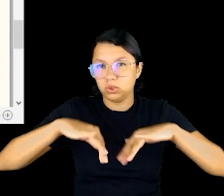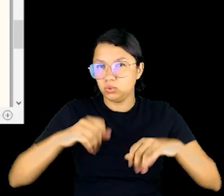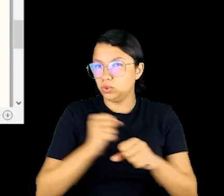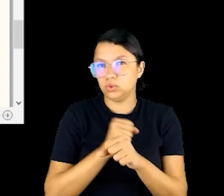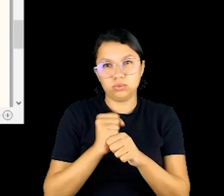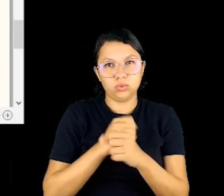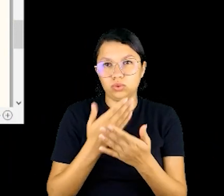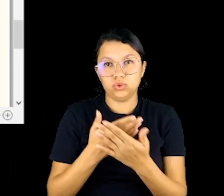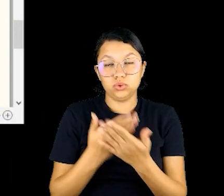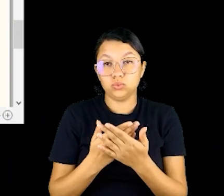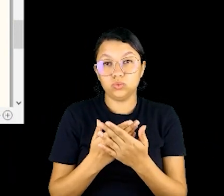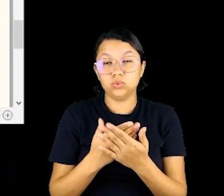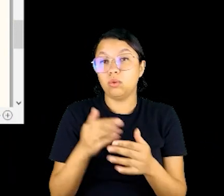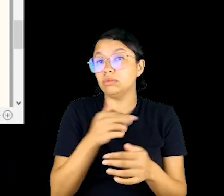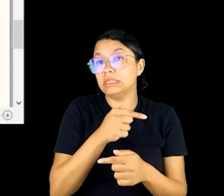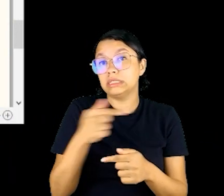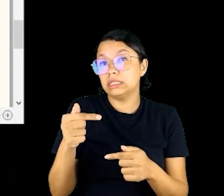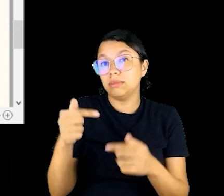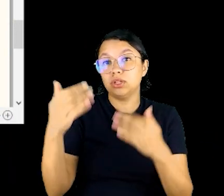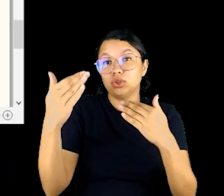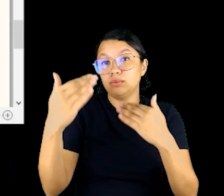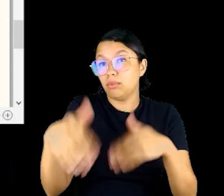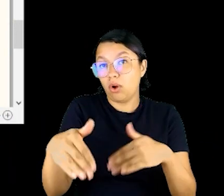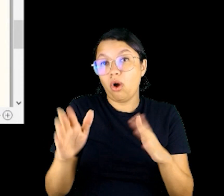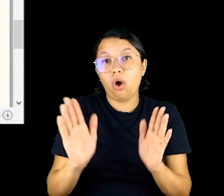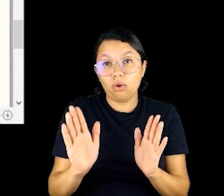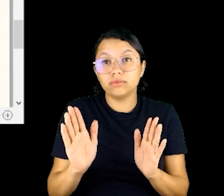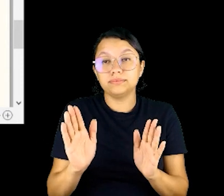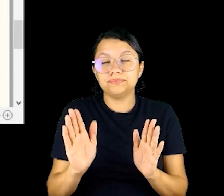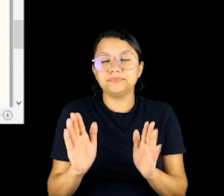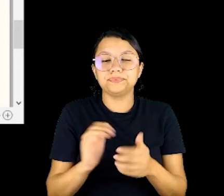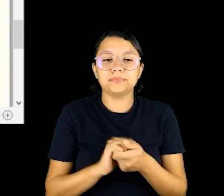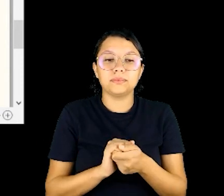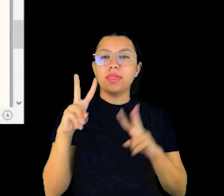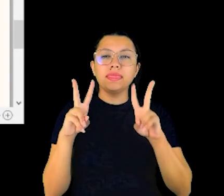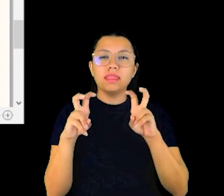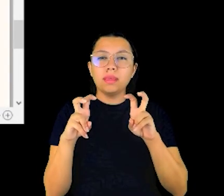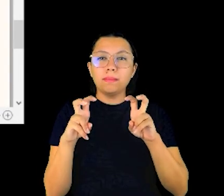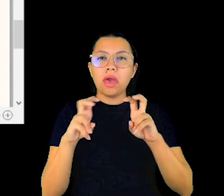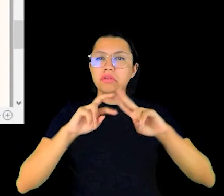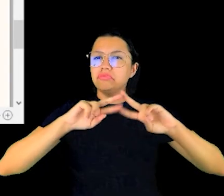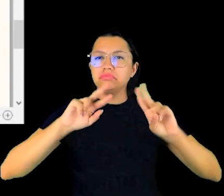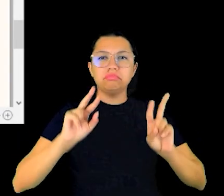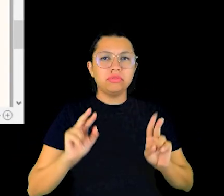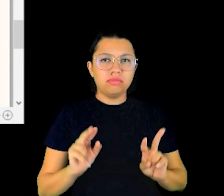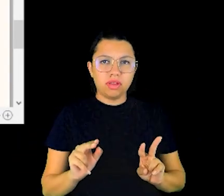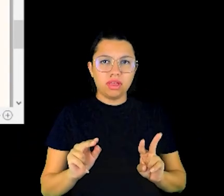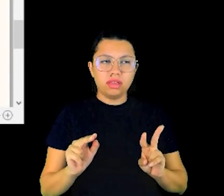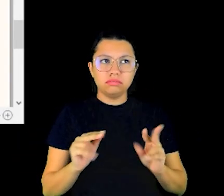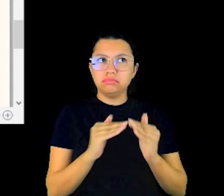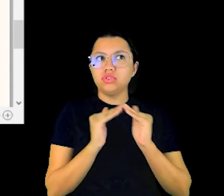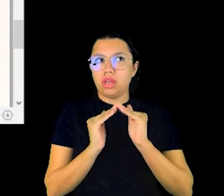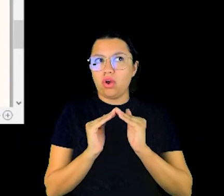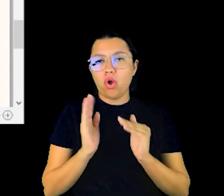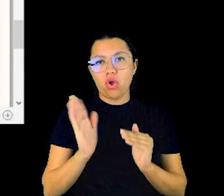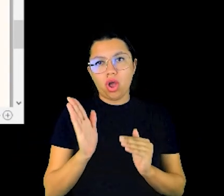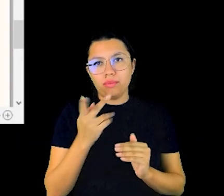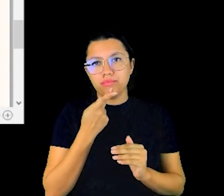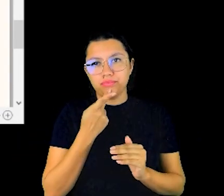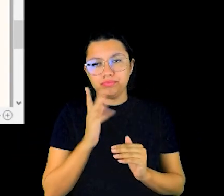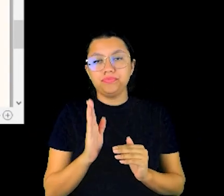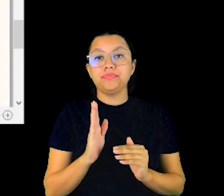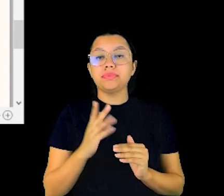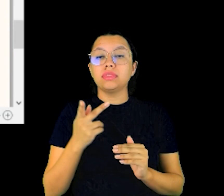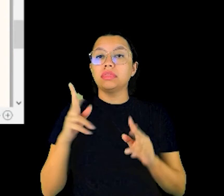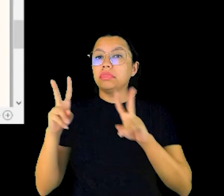o ano letivo e tampouco para as semanas de prova dos adolescentes. As temáticas elas são diversas, conforme eu também já